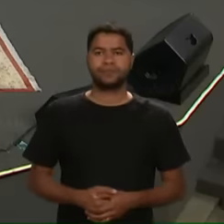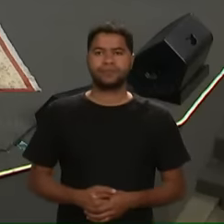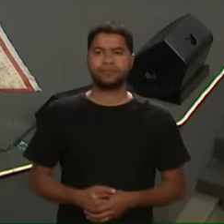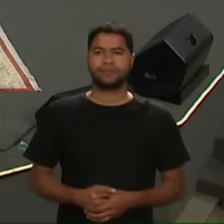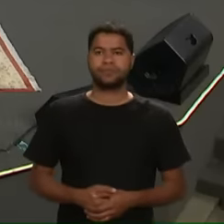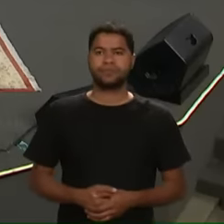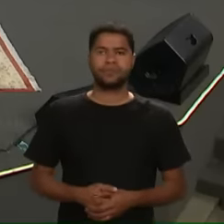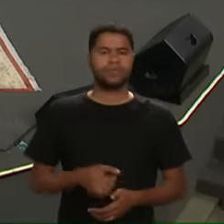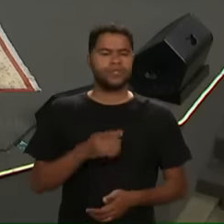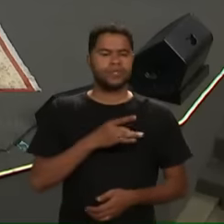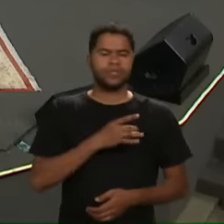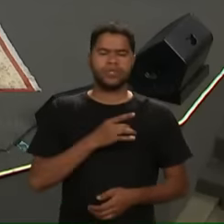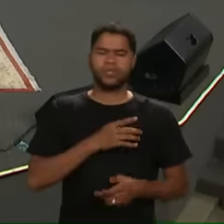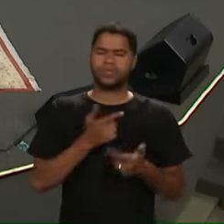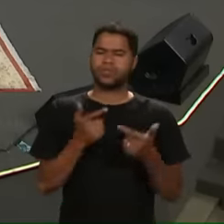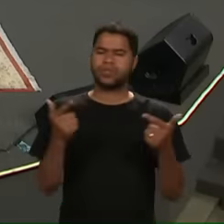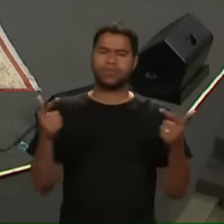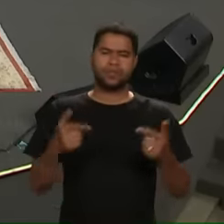Não Tem